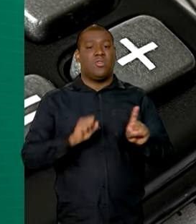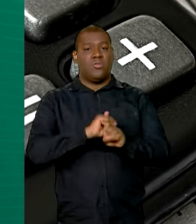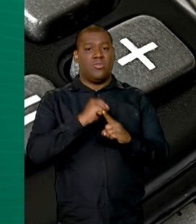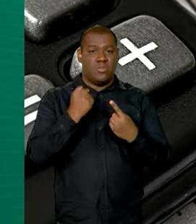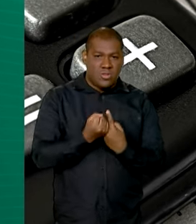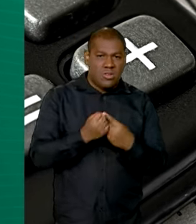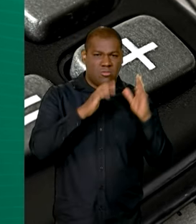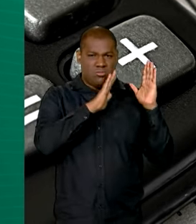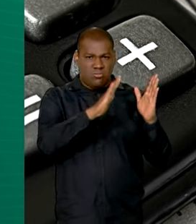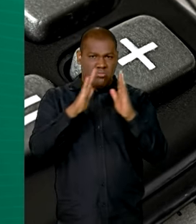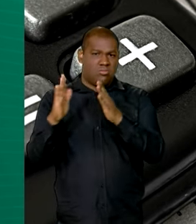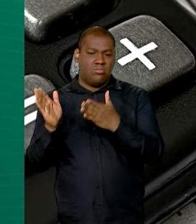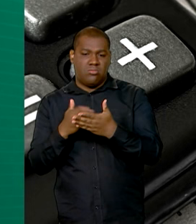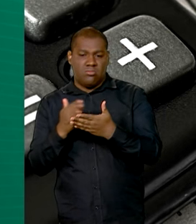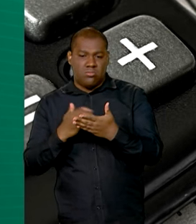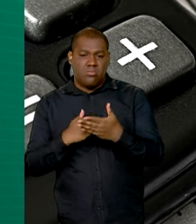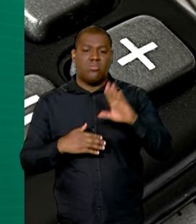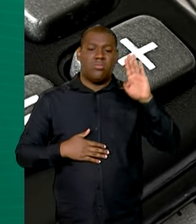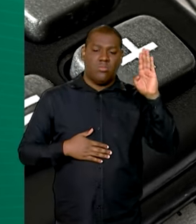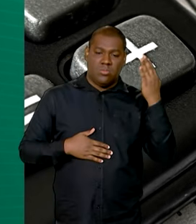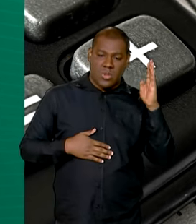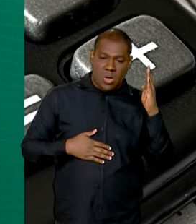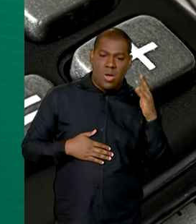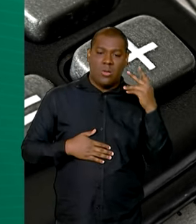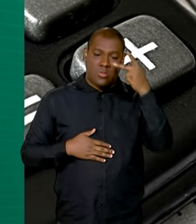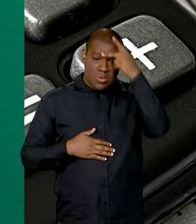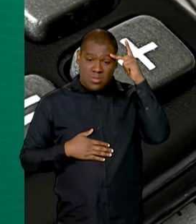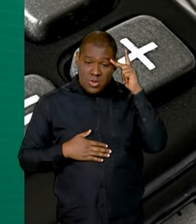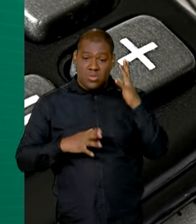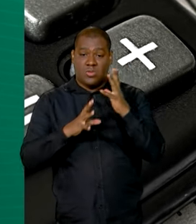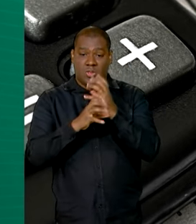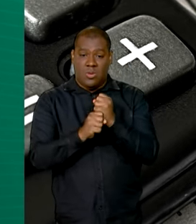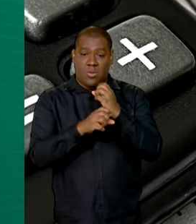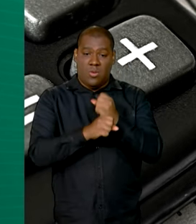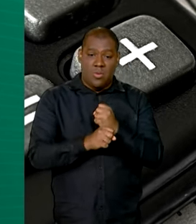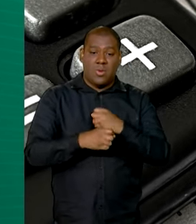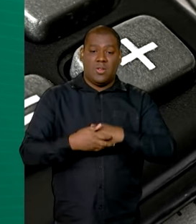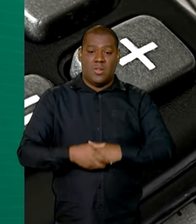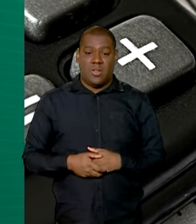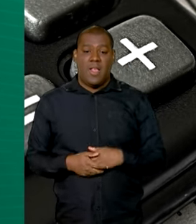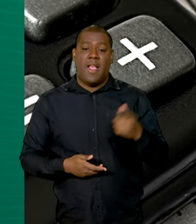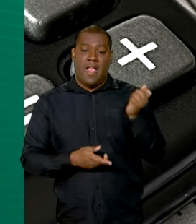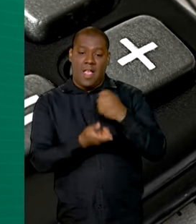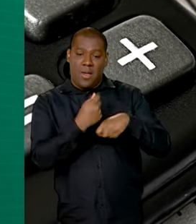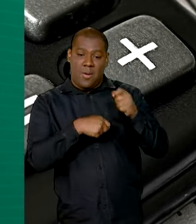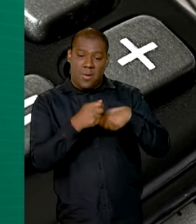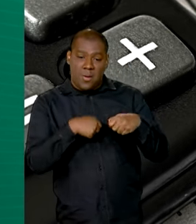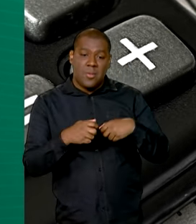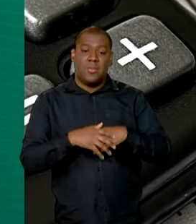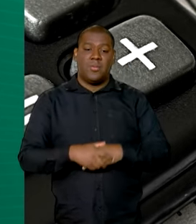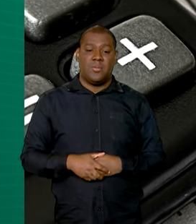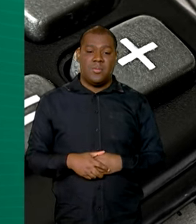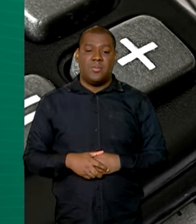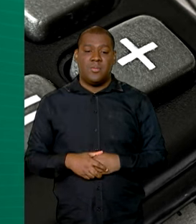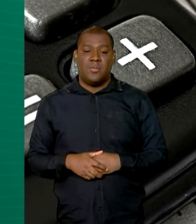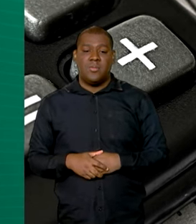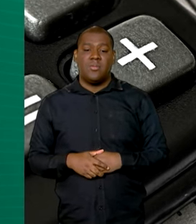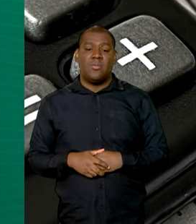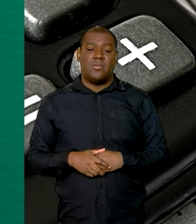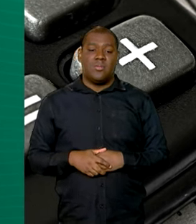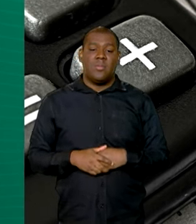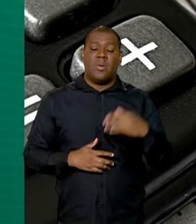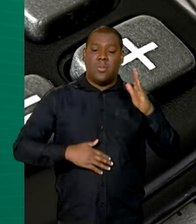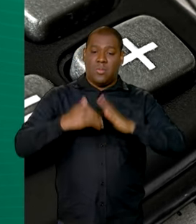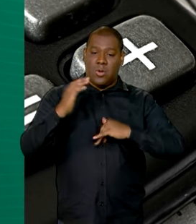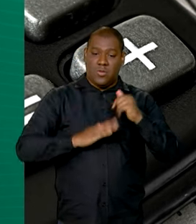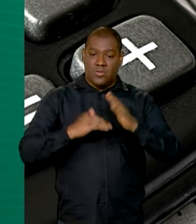bibliotecários, biólogos, contabilistas, economistas, economistas domésticos, profissionais